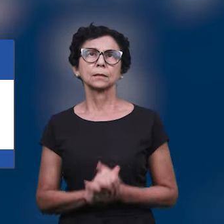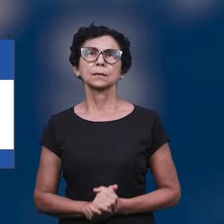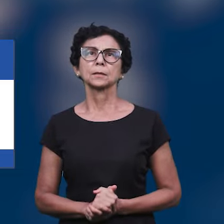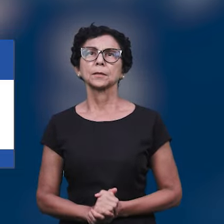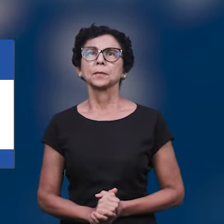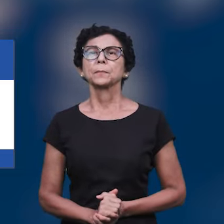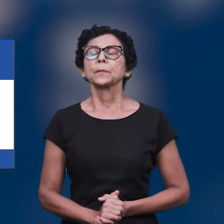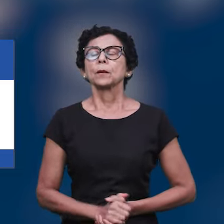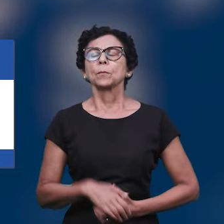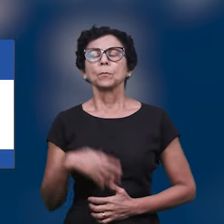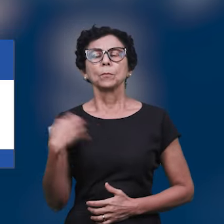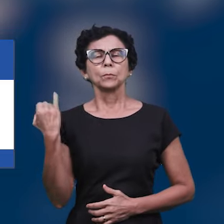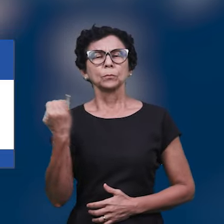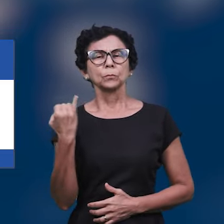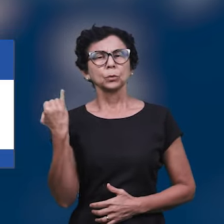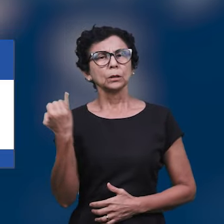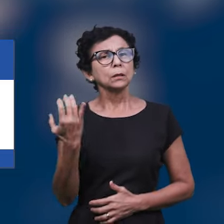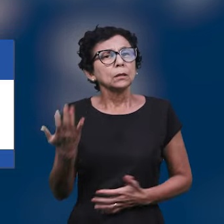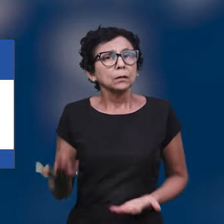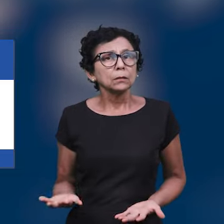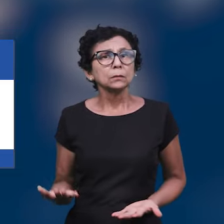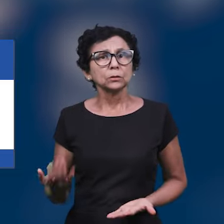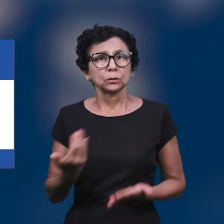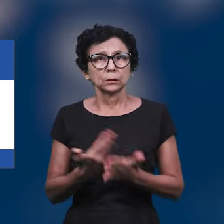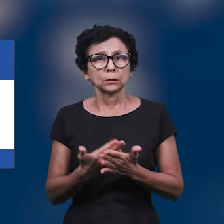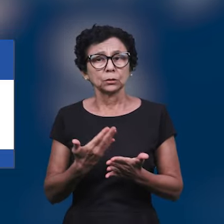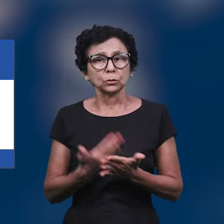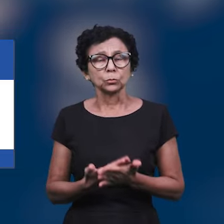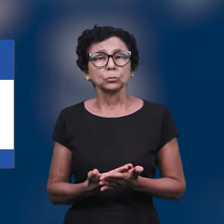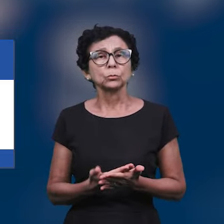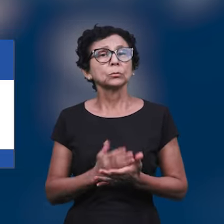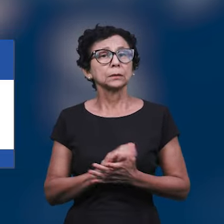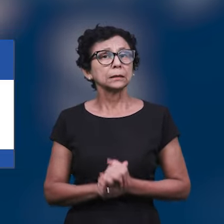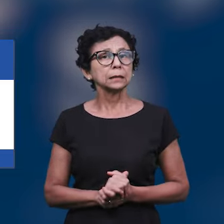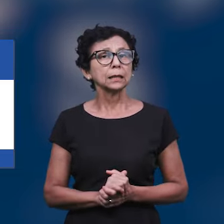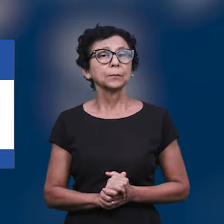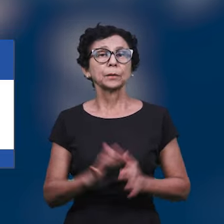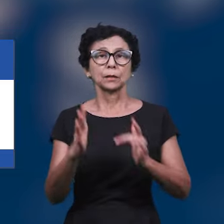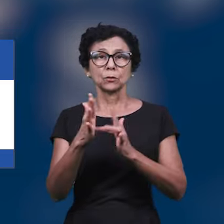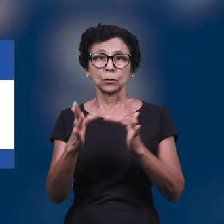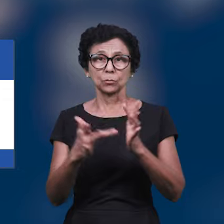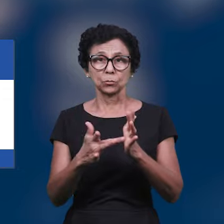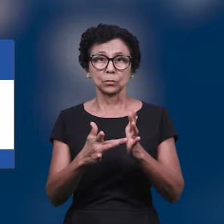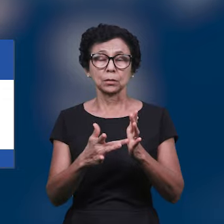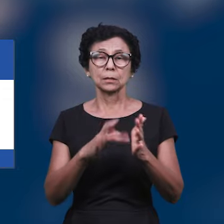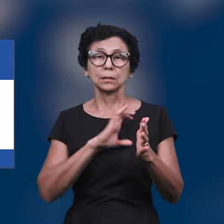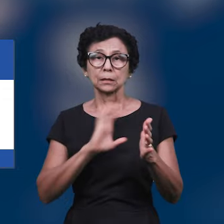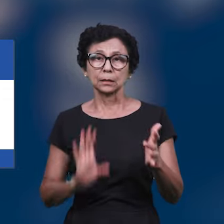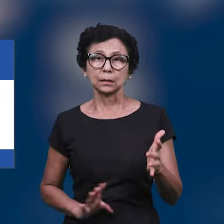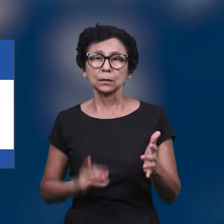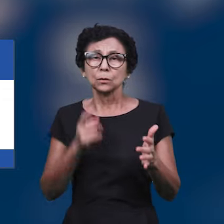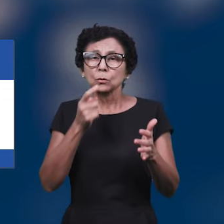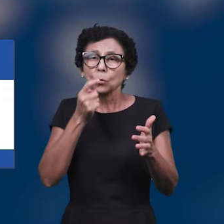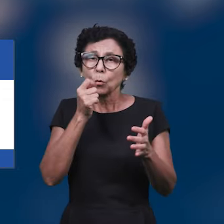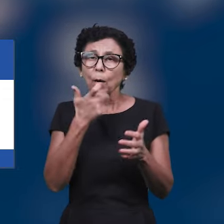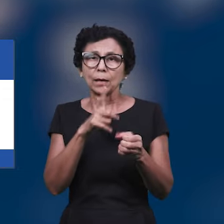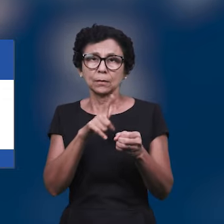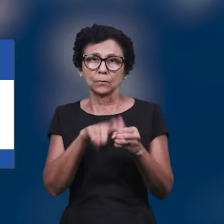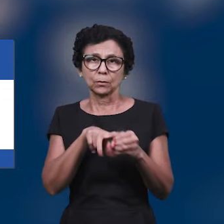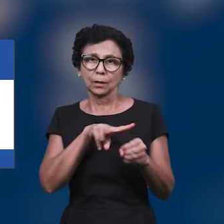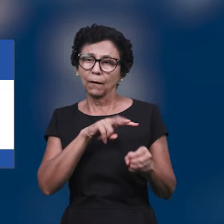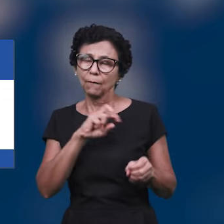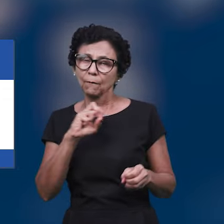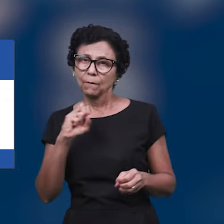o fim dos tempos e sobre Jesus Cristo que está voltando. Deus está às portas aguardando que o seu povo ande em santidade